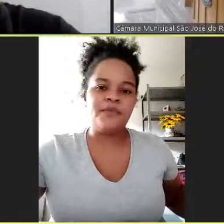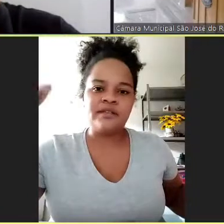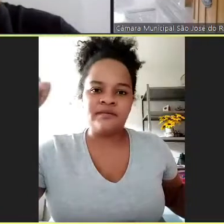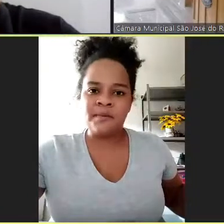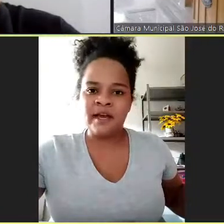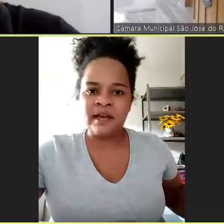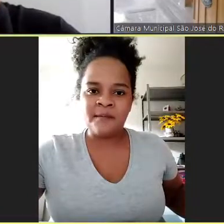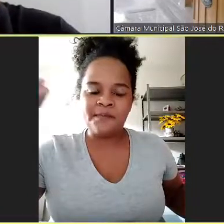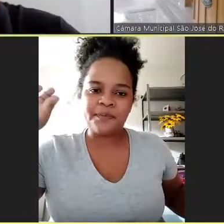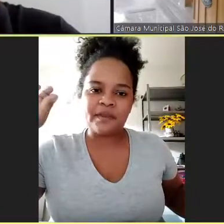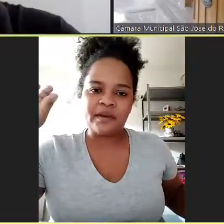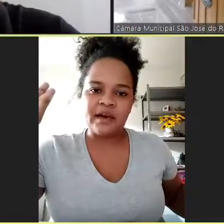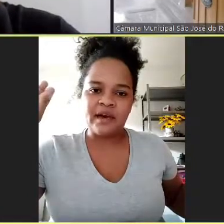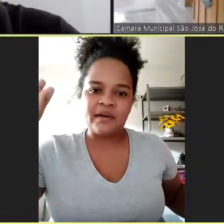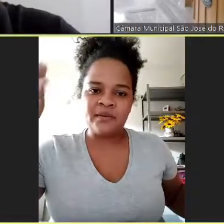Você vai pegar